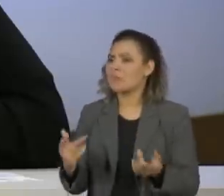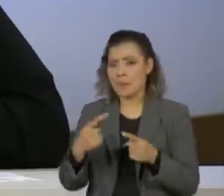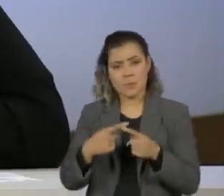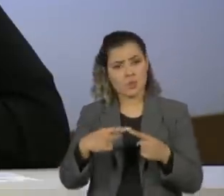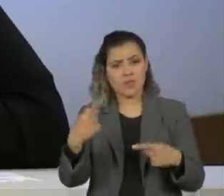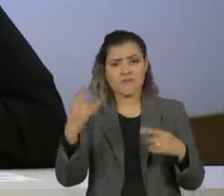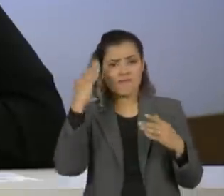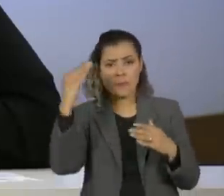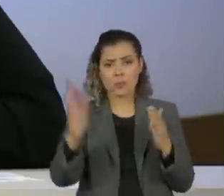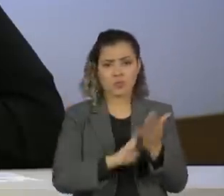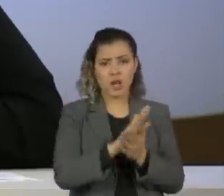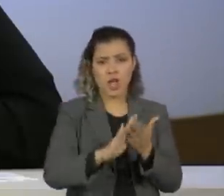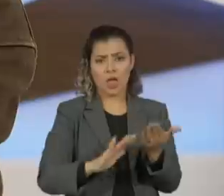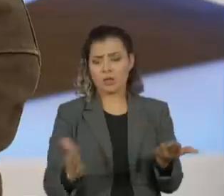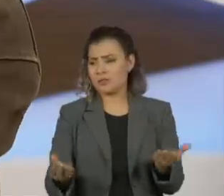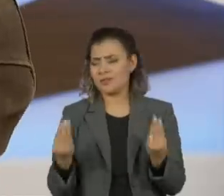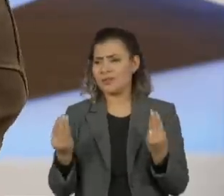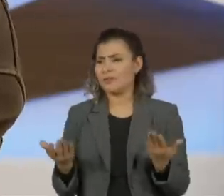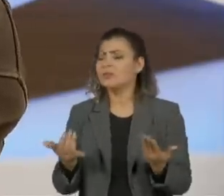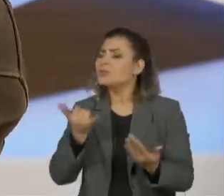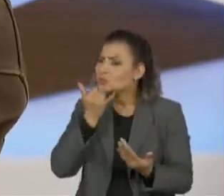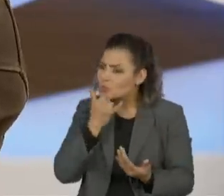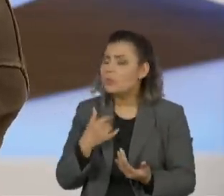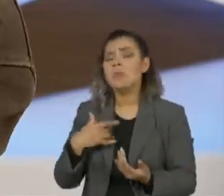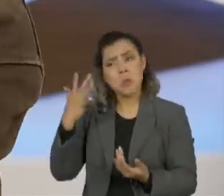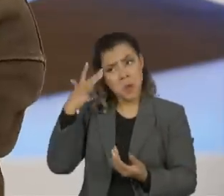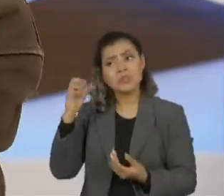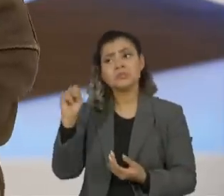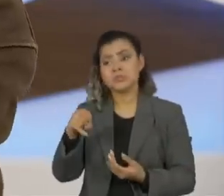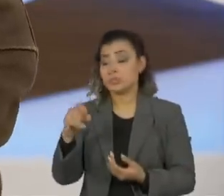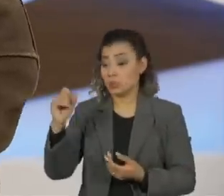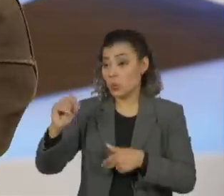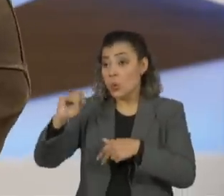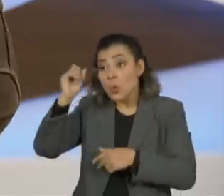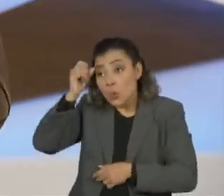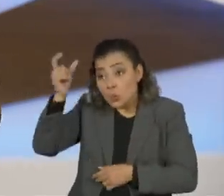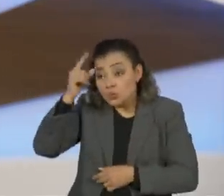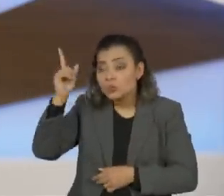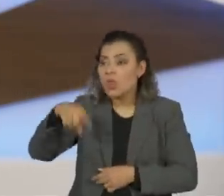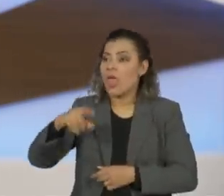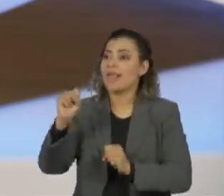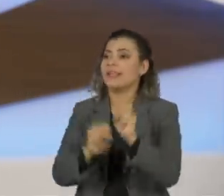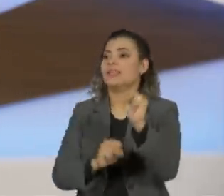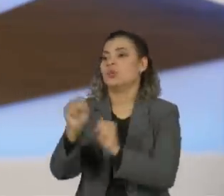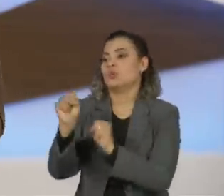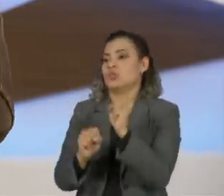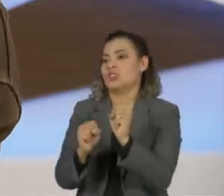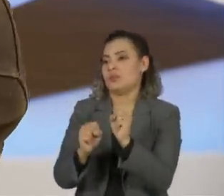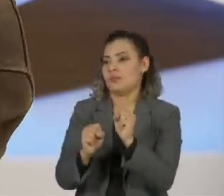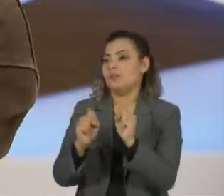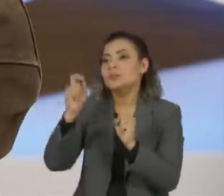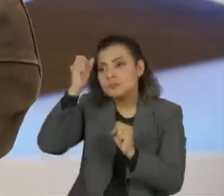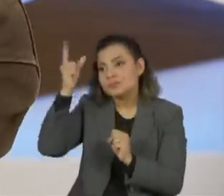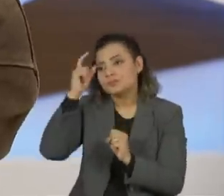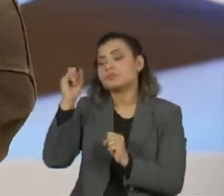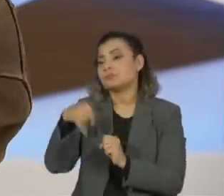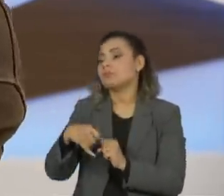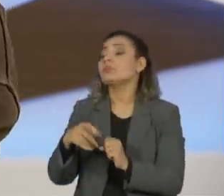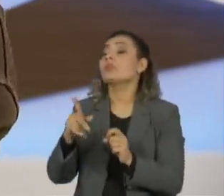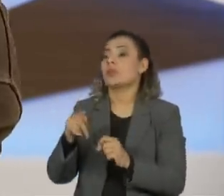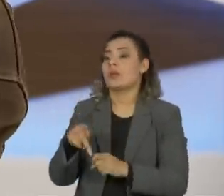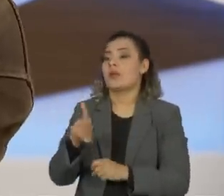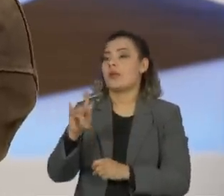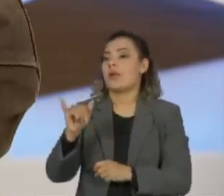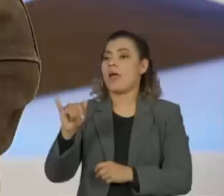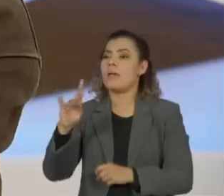popular e tal. Agora, eu acho que sim, eu vejo a cultura como indústria cultural. O K-pop, por exemplo, foi